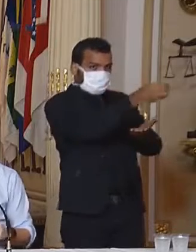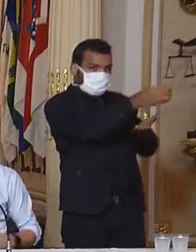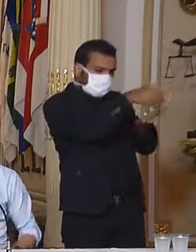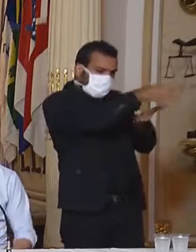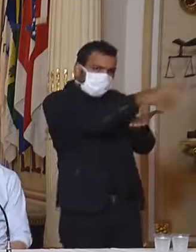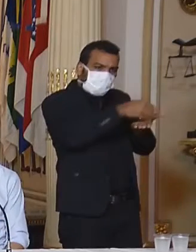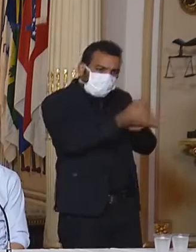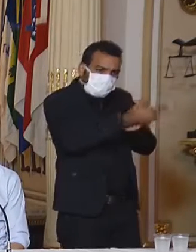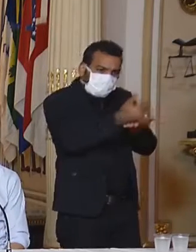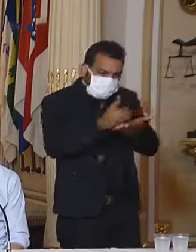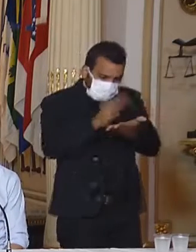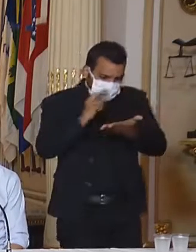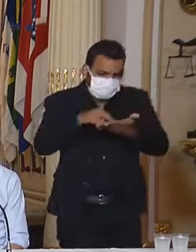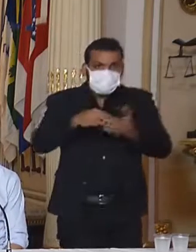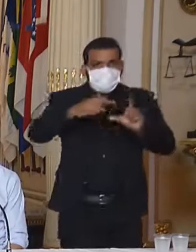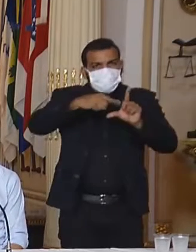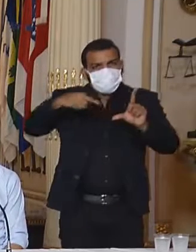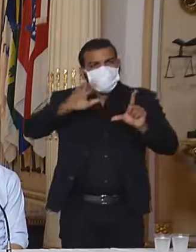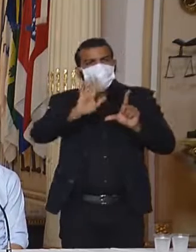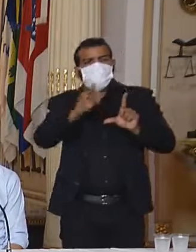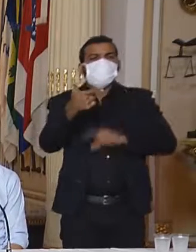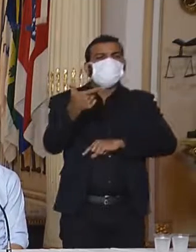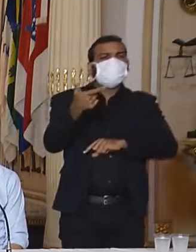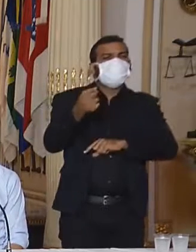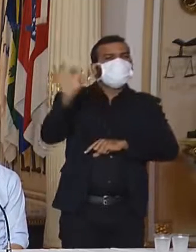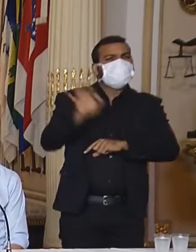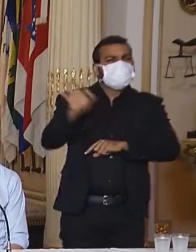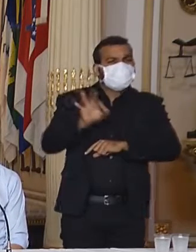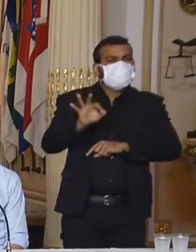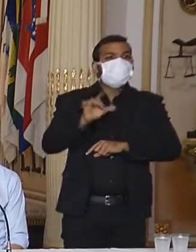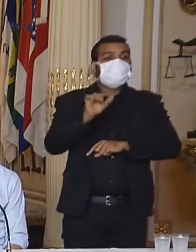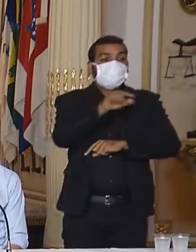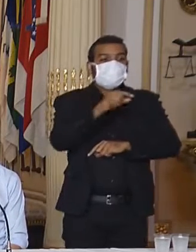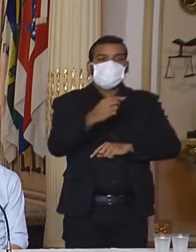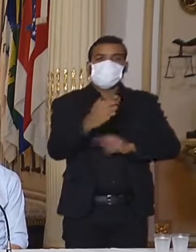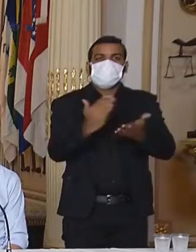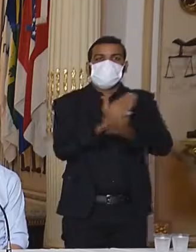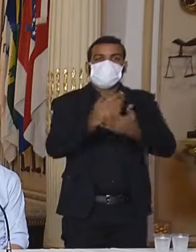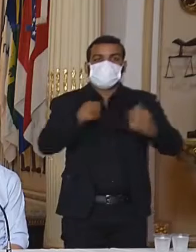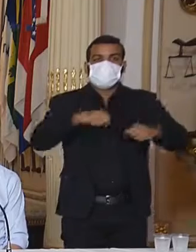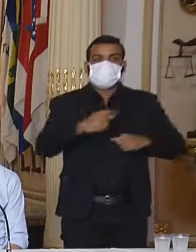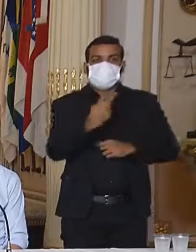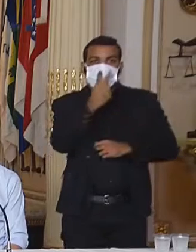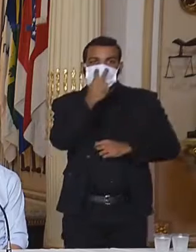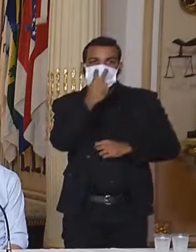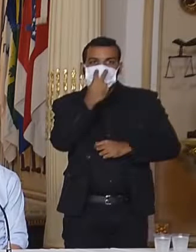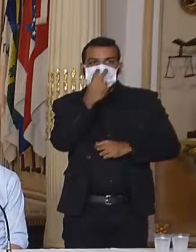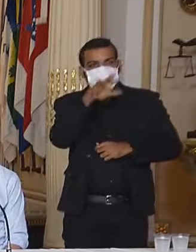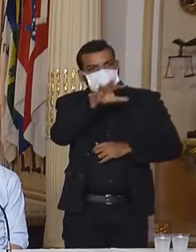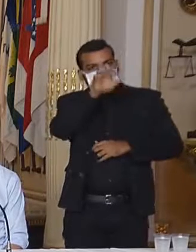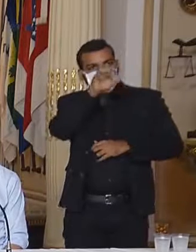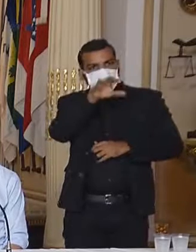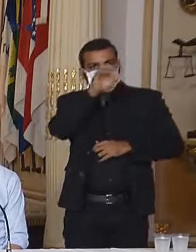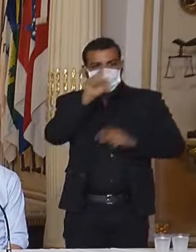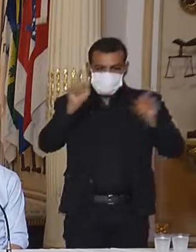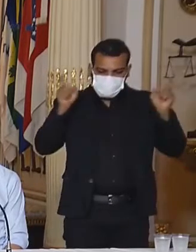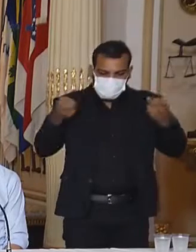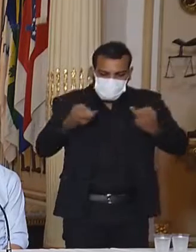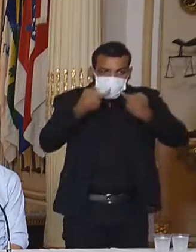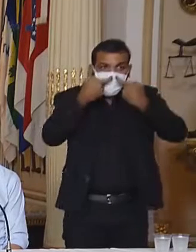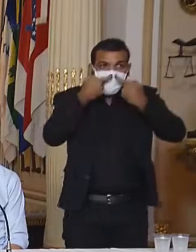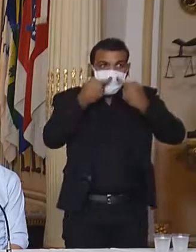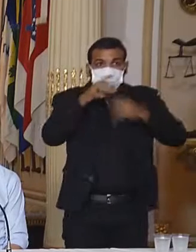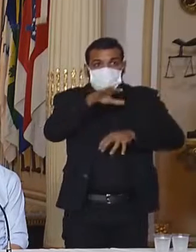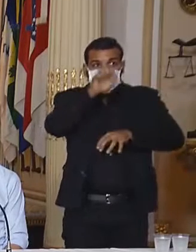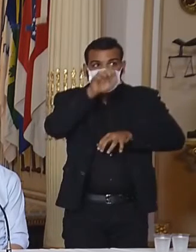quinto, em torno de 20%, para aqueles pacientes que requerem oxigênio-terapia e de até um terço para aqueles pacientes que requerem assistência